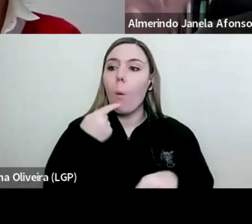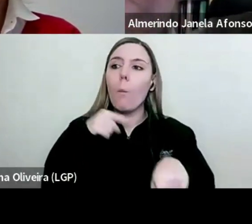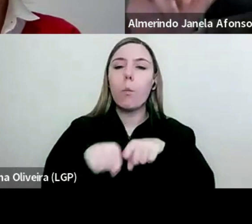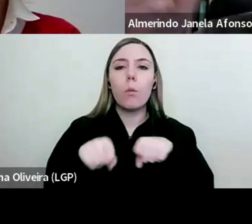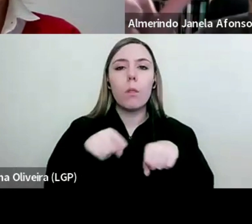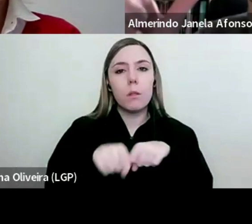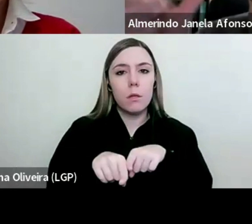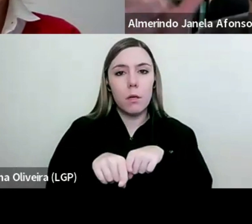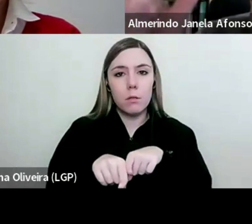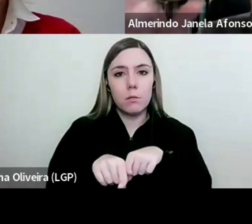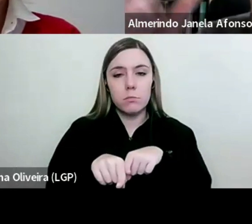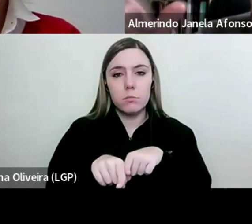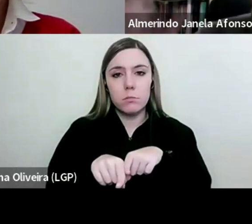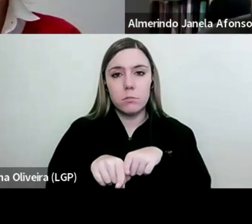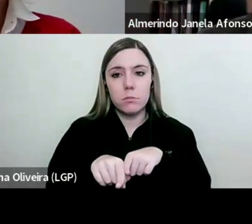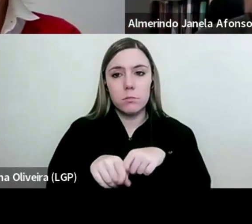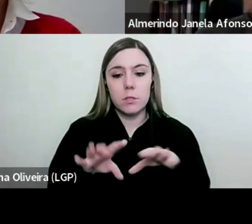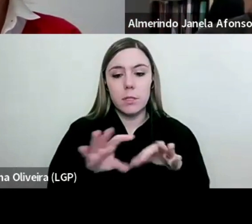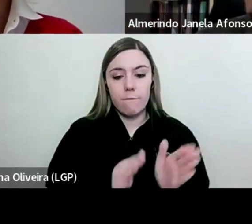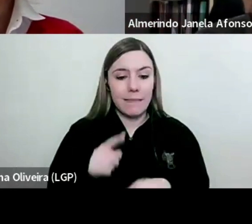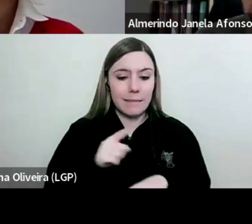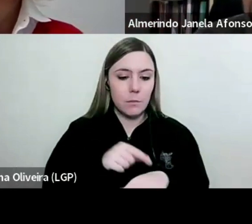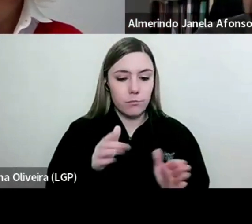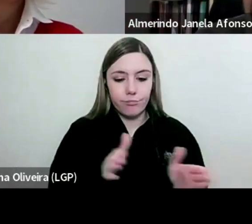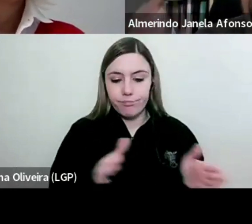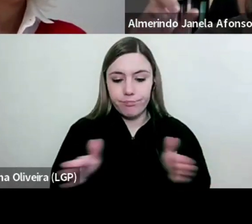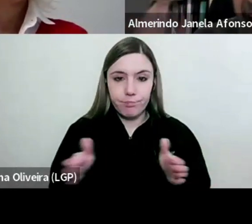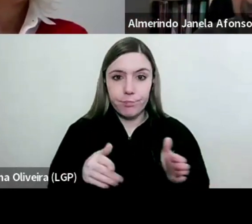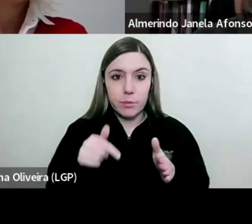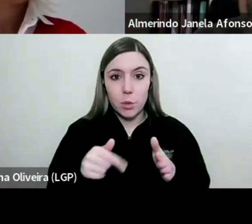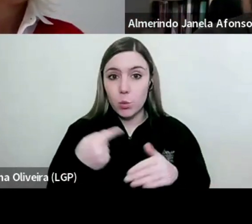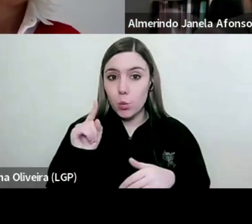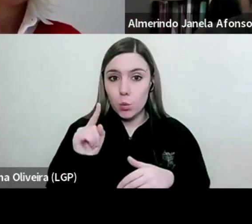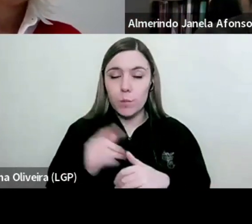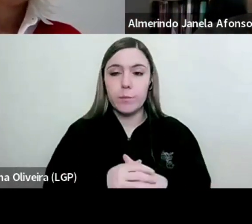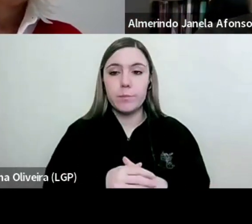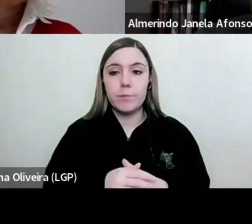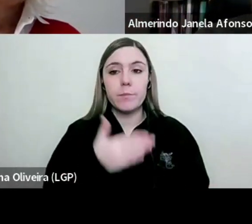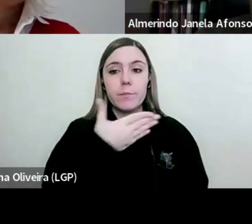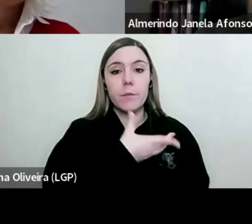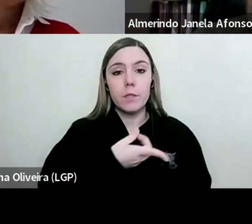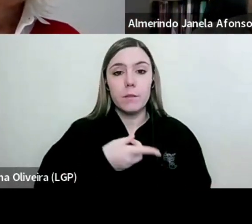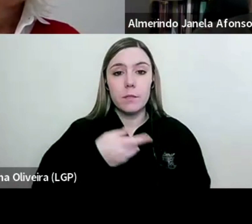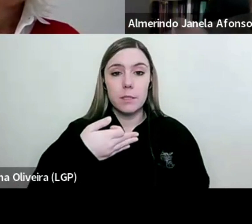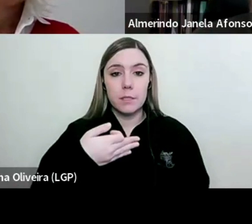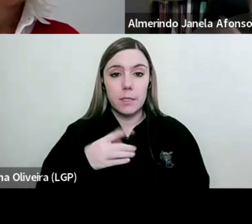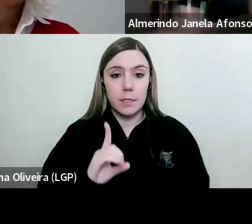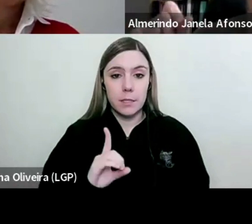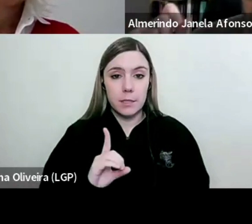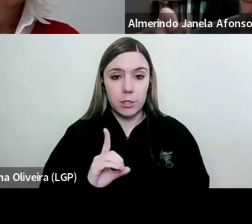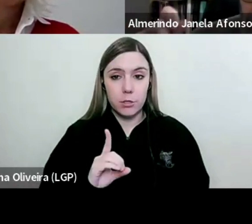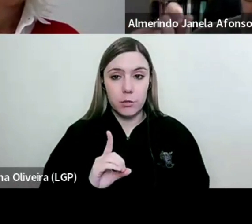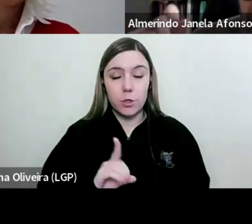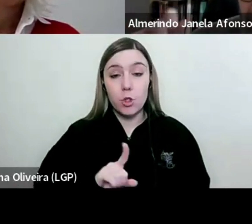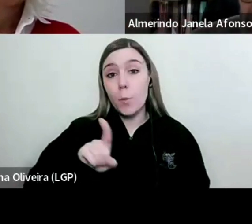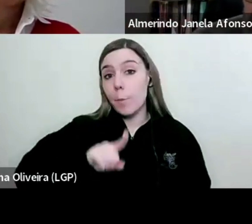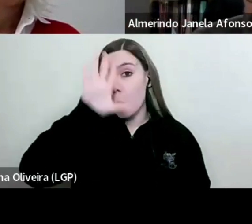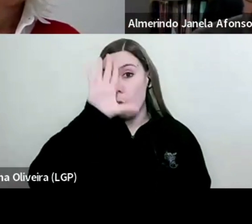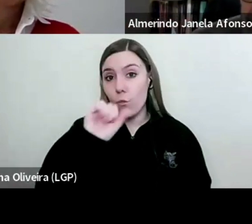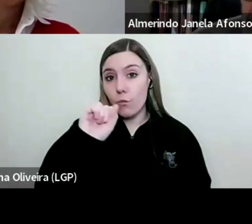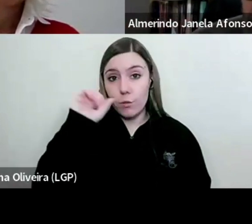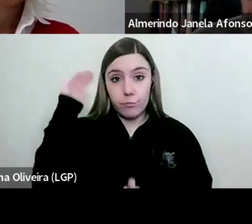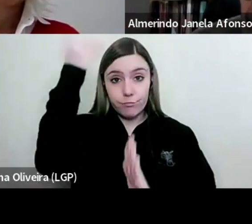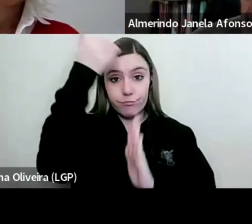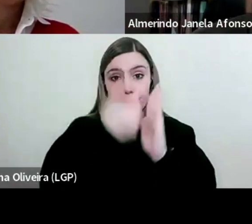deliberadas neste período de tempo. Em 76, o primeiro governo constitucional